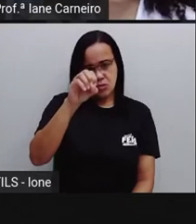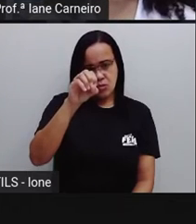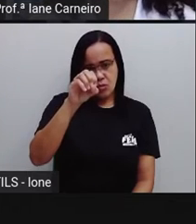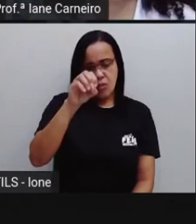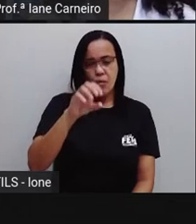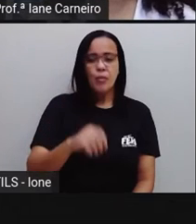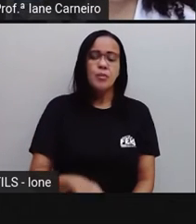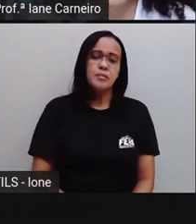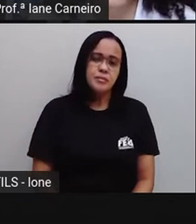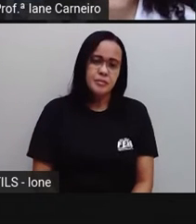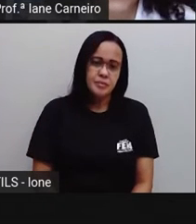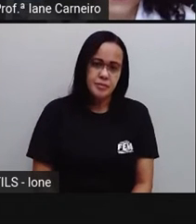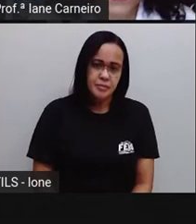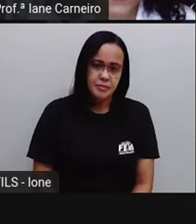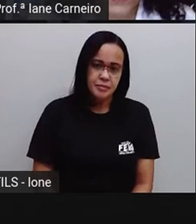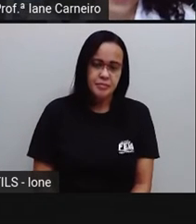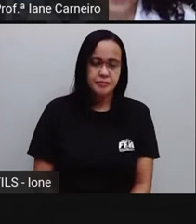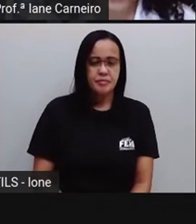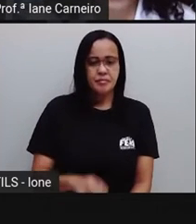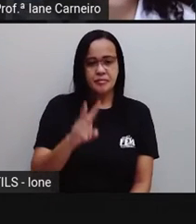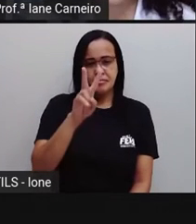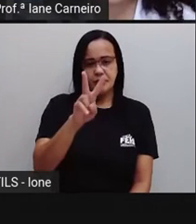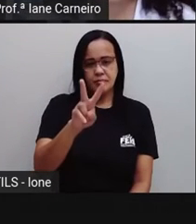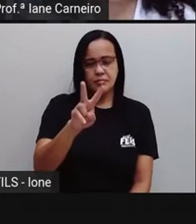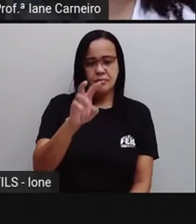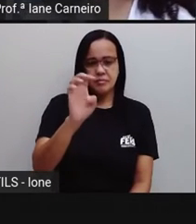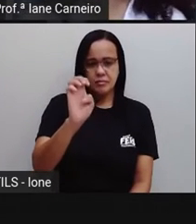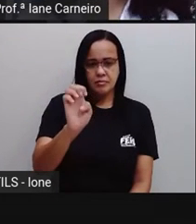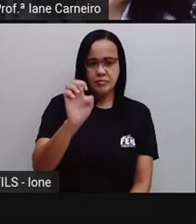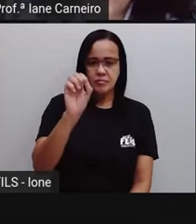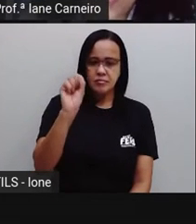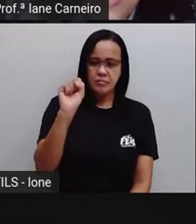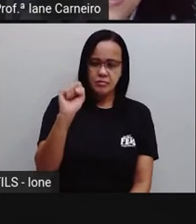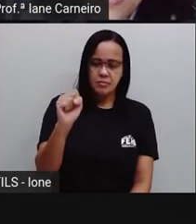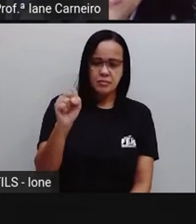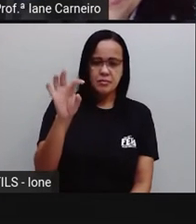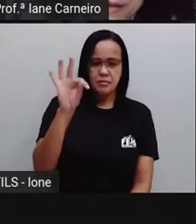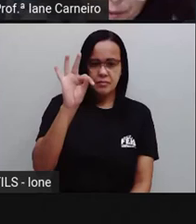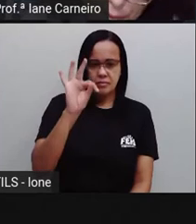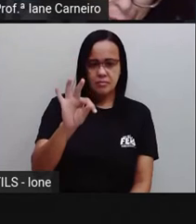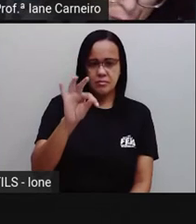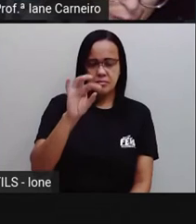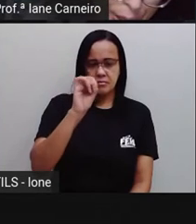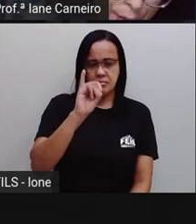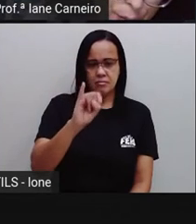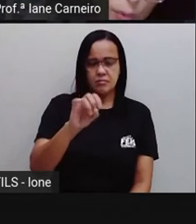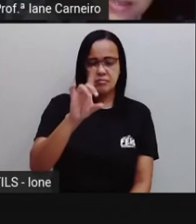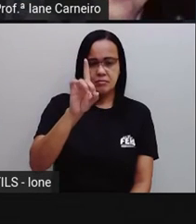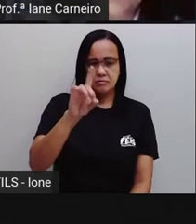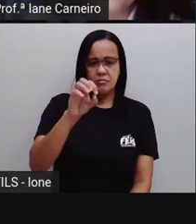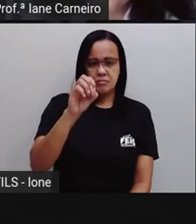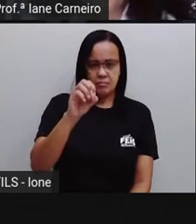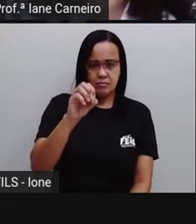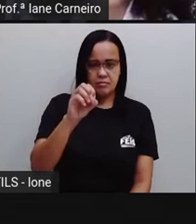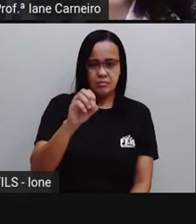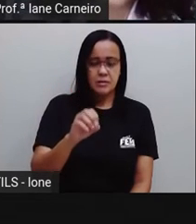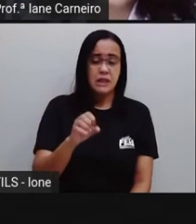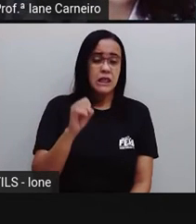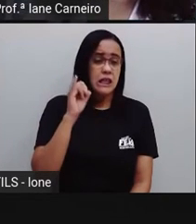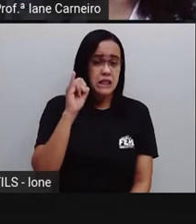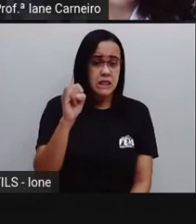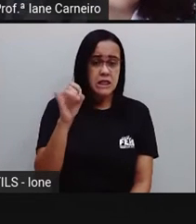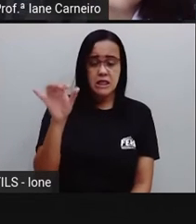Ó. VES-TI-DO. Se eu colocar aqui, ó, o F no lugar do V vai ficar